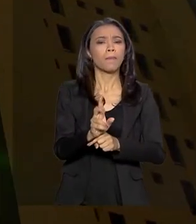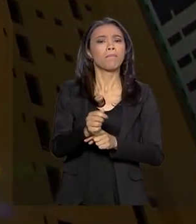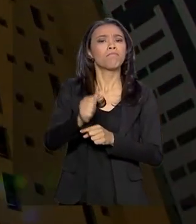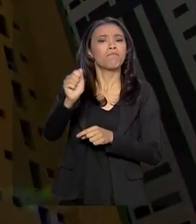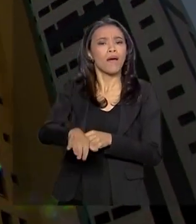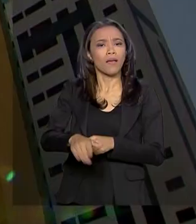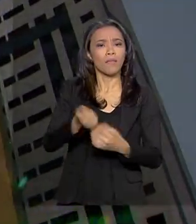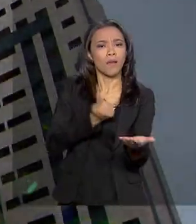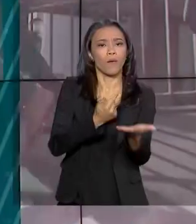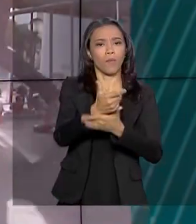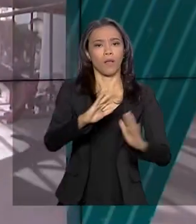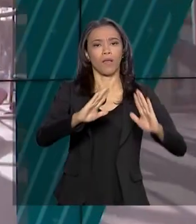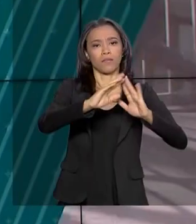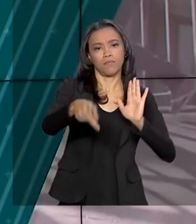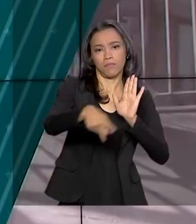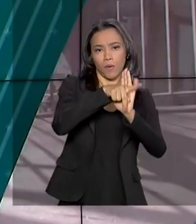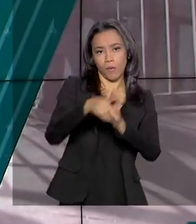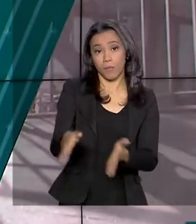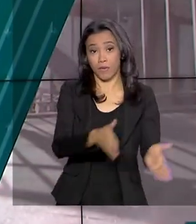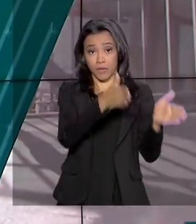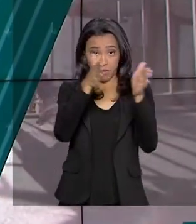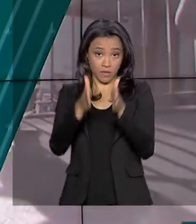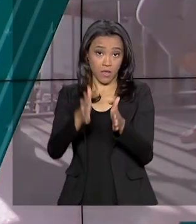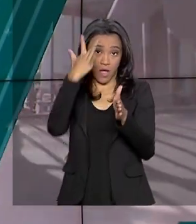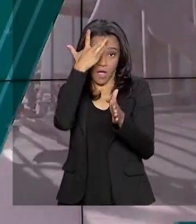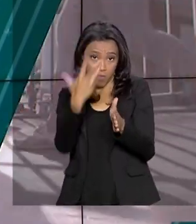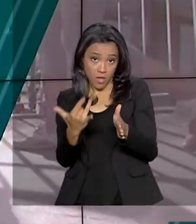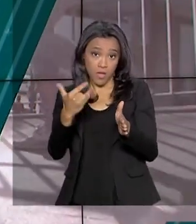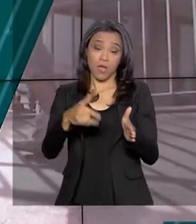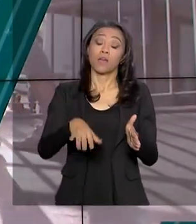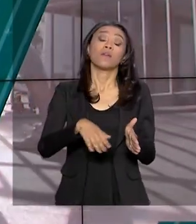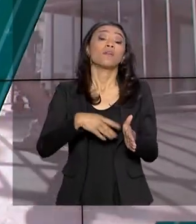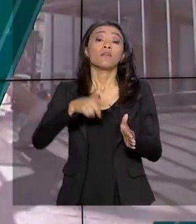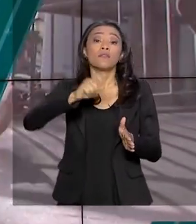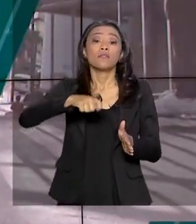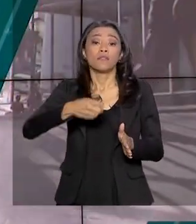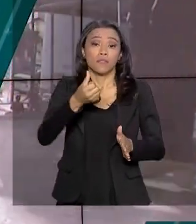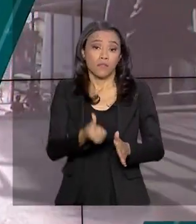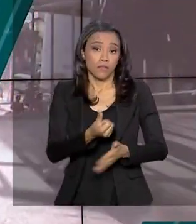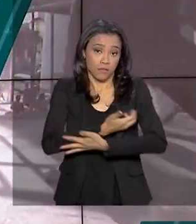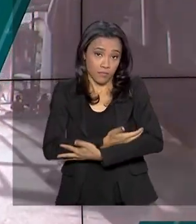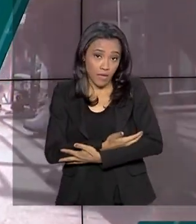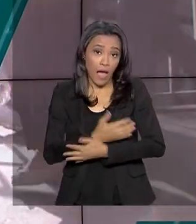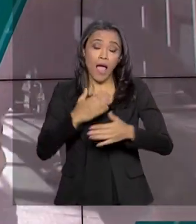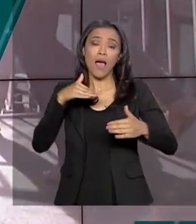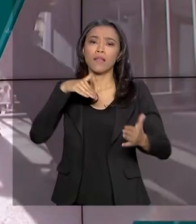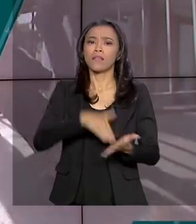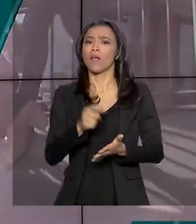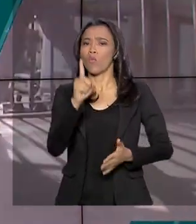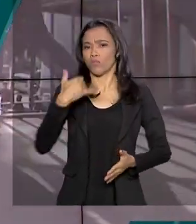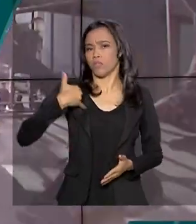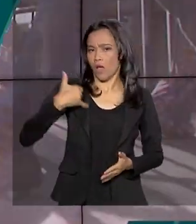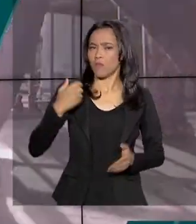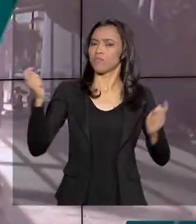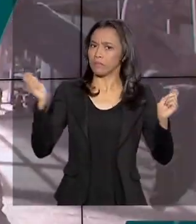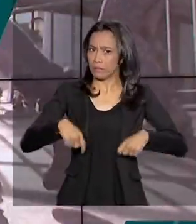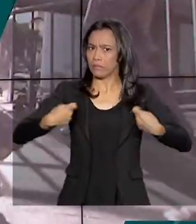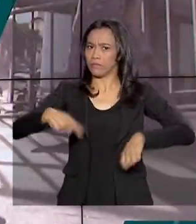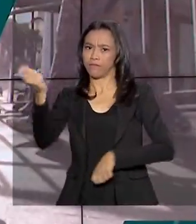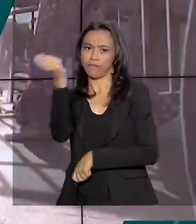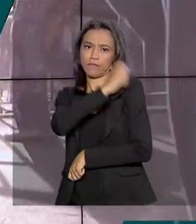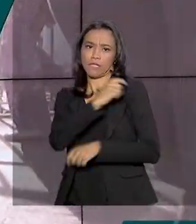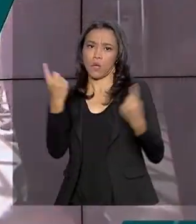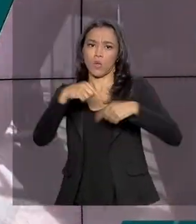a compra da casa própria. A partir de amanhã, crianças de seis meses a menores de um ano devem ser vacinadas contra o sarampo.